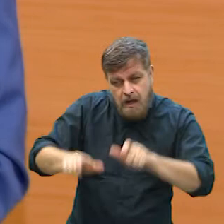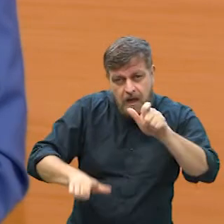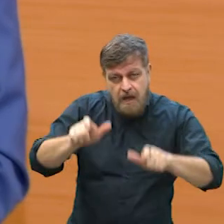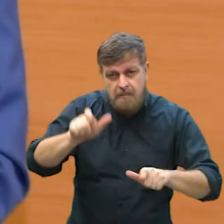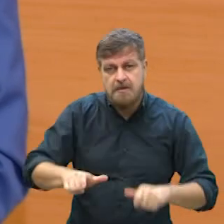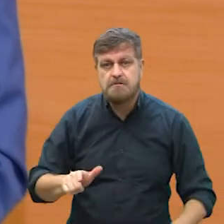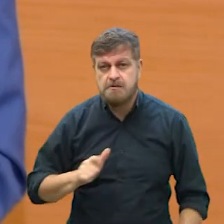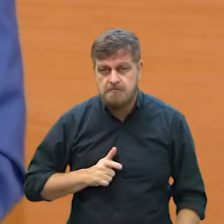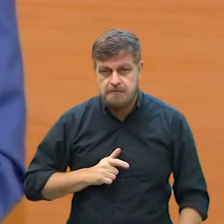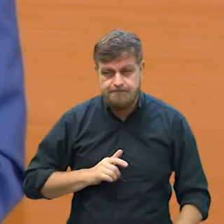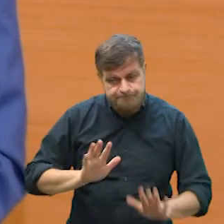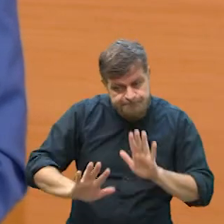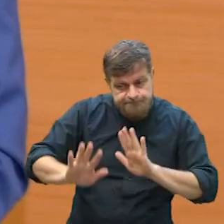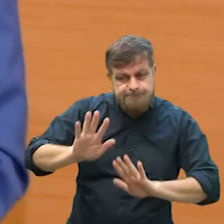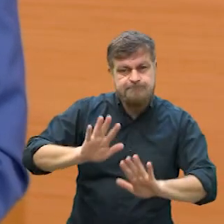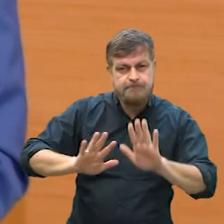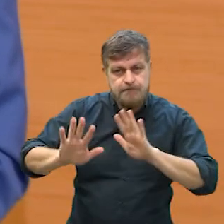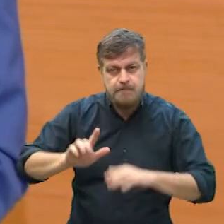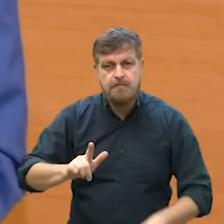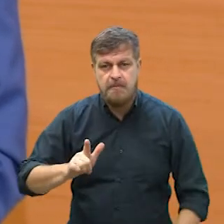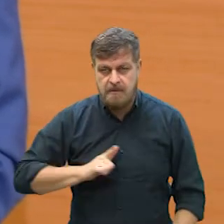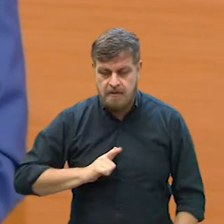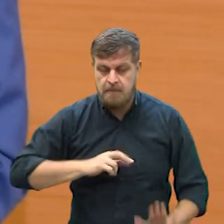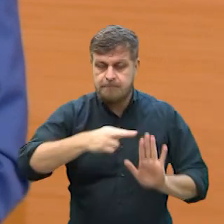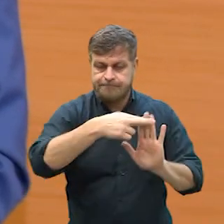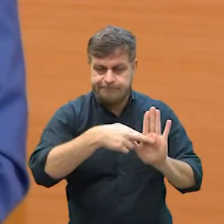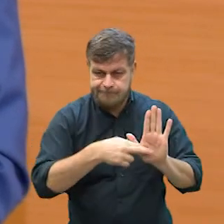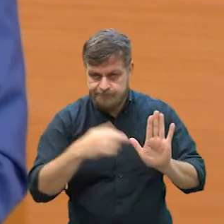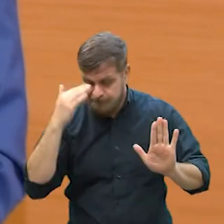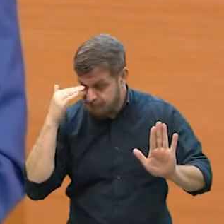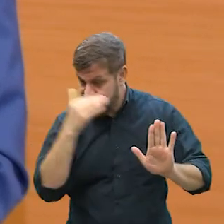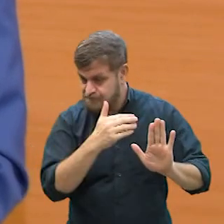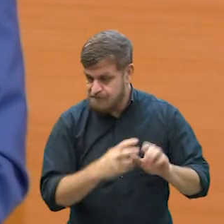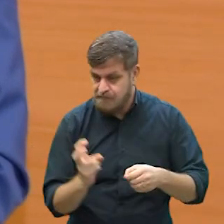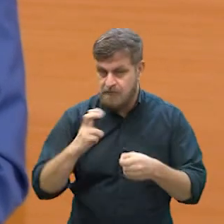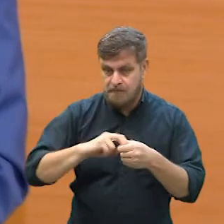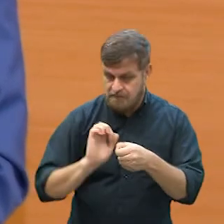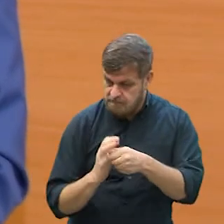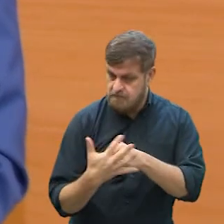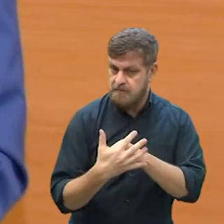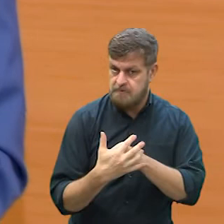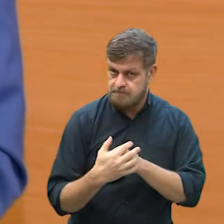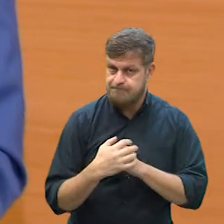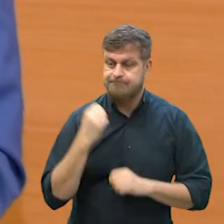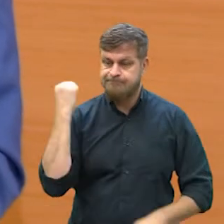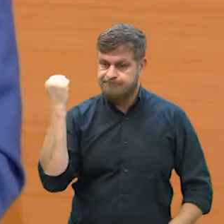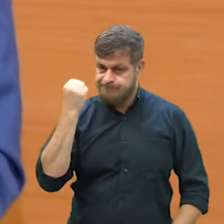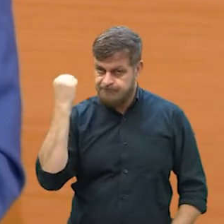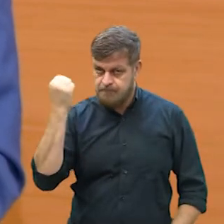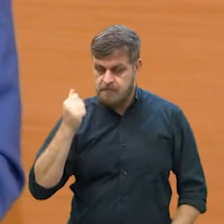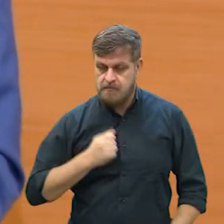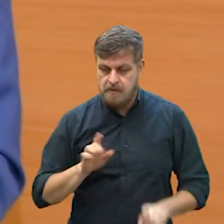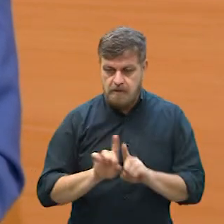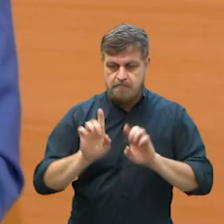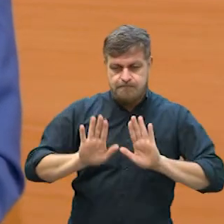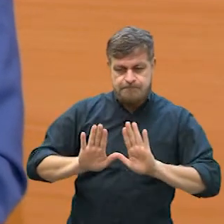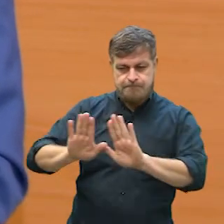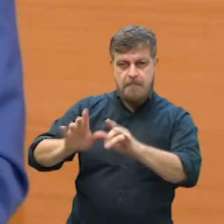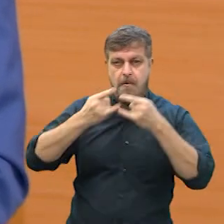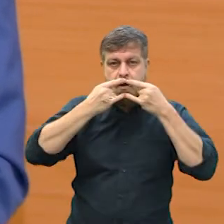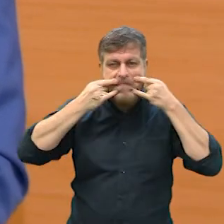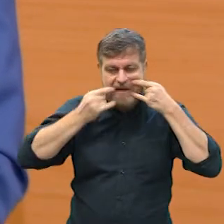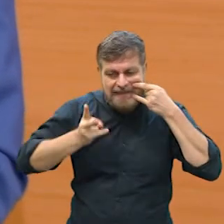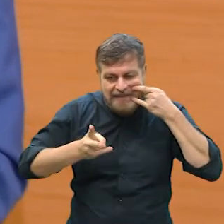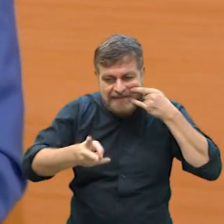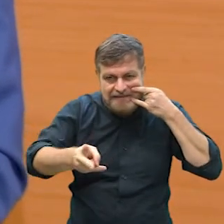que as pessoas continuem tomando o devido cuidado, o vírus é sério, né? Mantendo o distanciamento social, usar